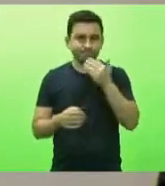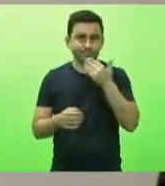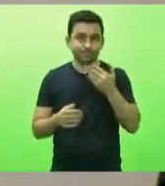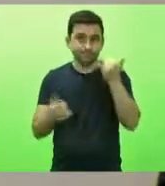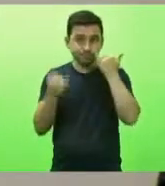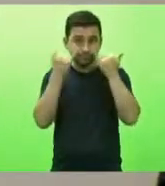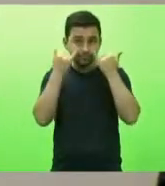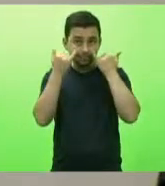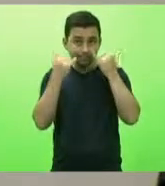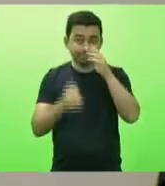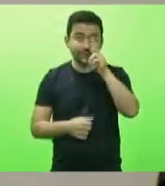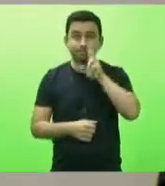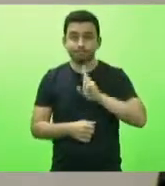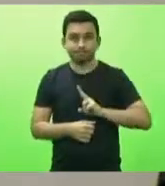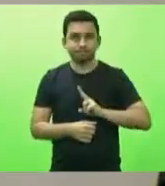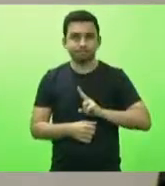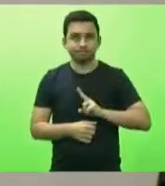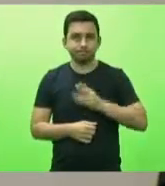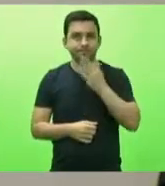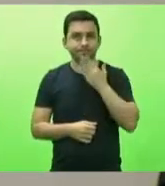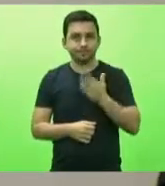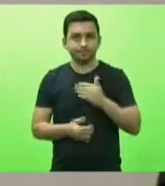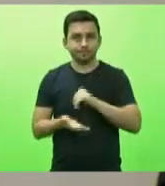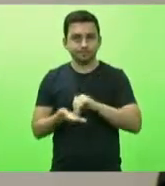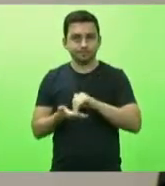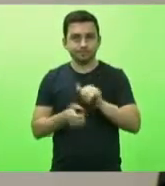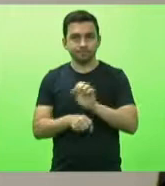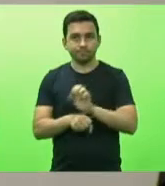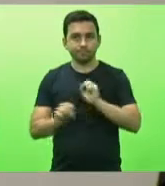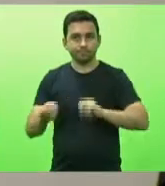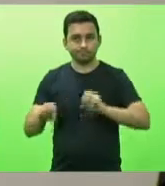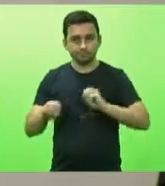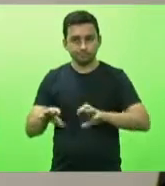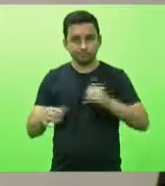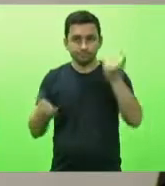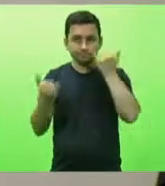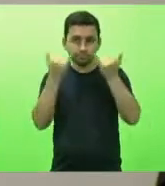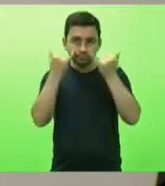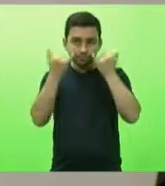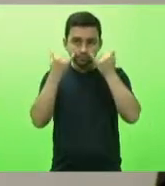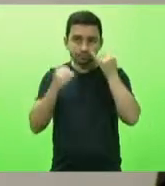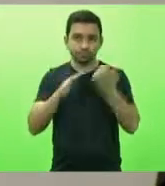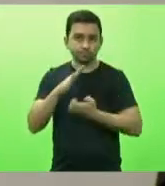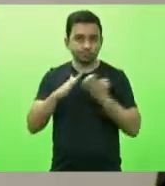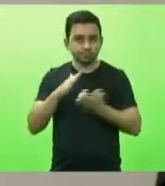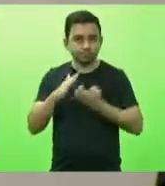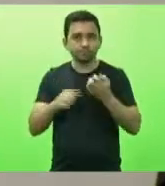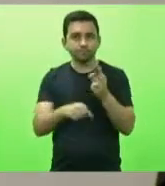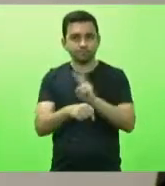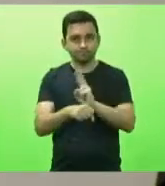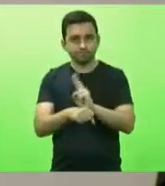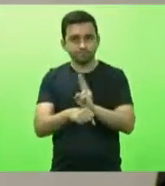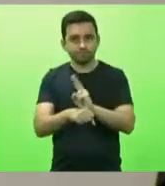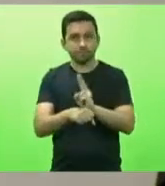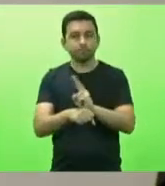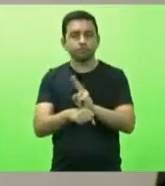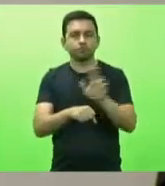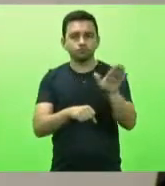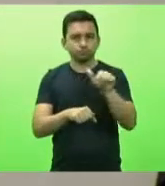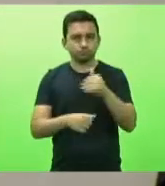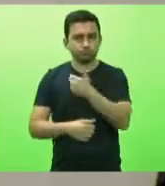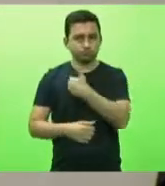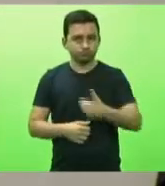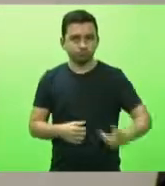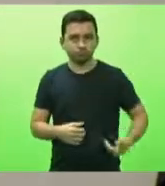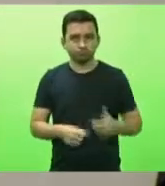do deputado Ivan Nats, solicitando ao secretário de Estado da Educação informações acerca da empresa de vigilância contratada pelo governo estadual para